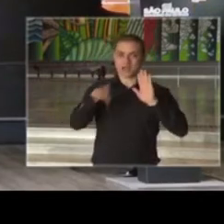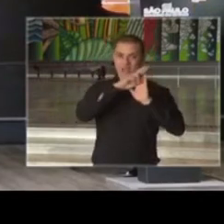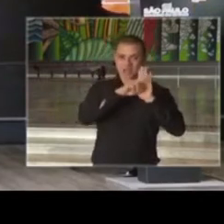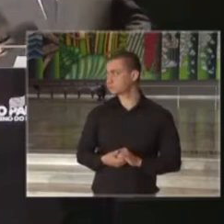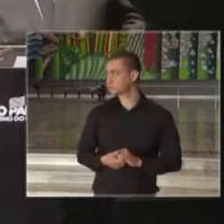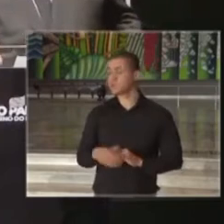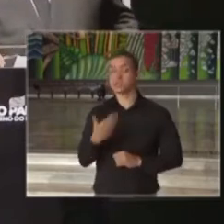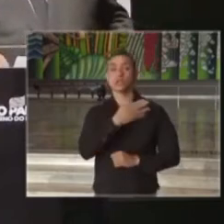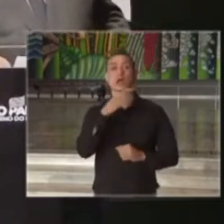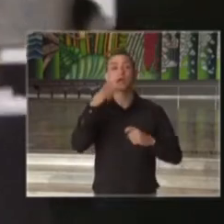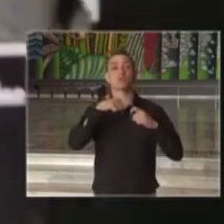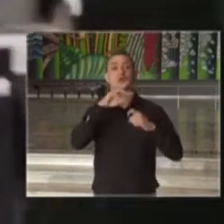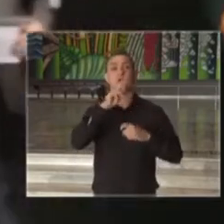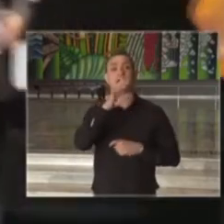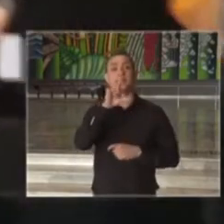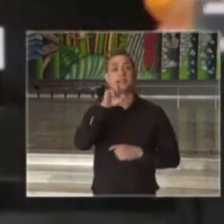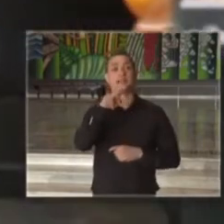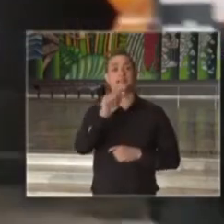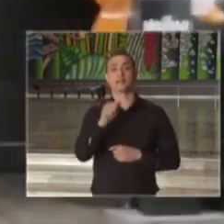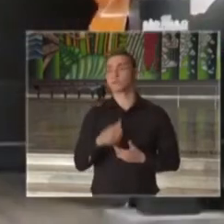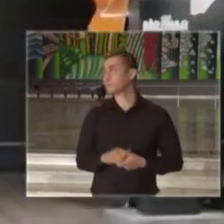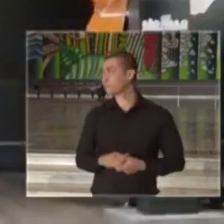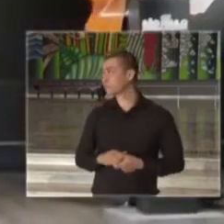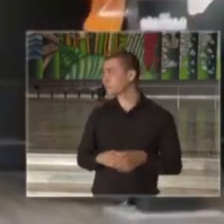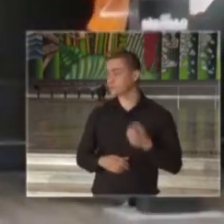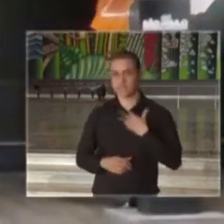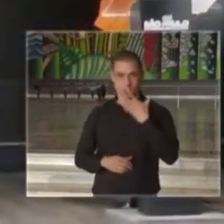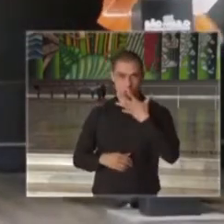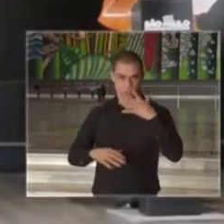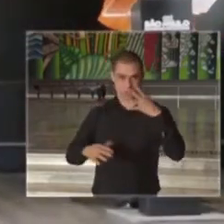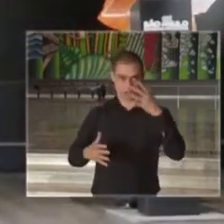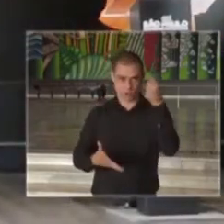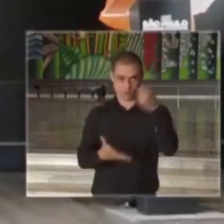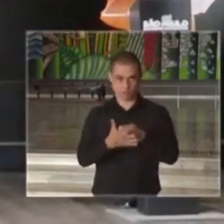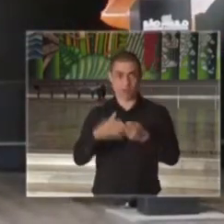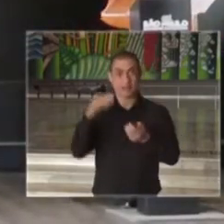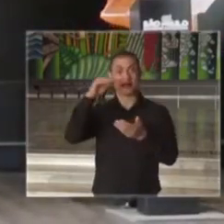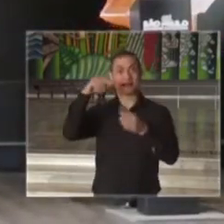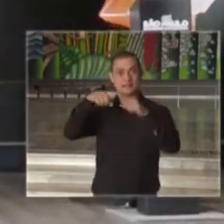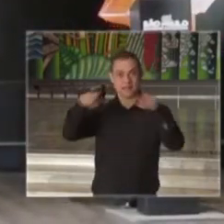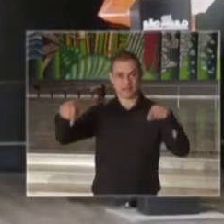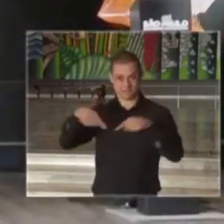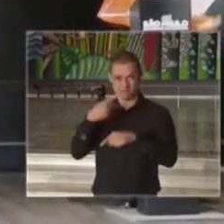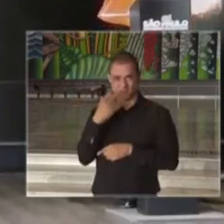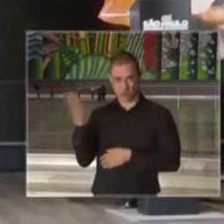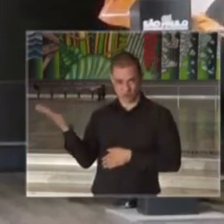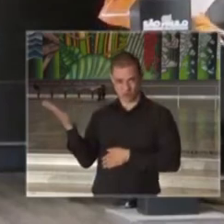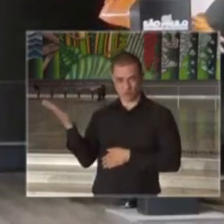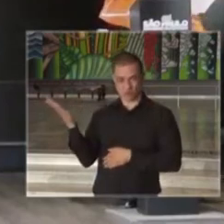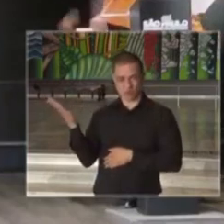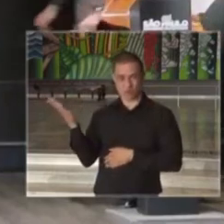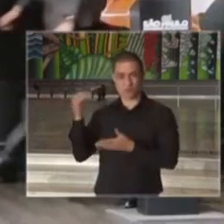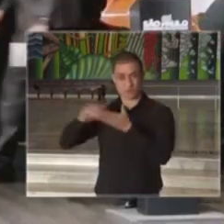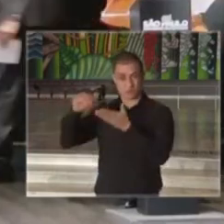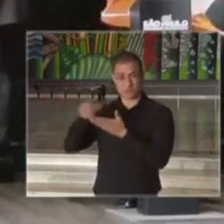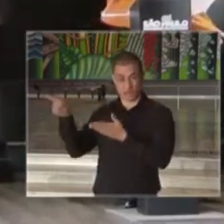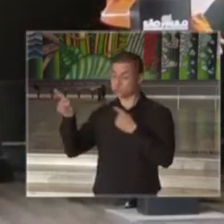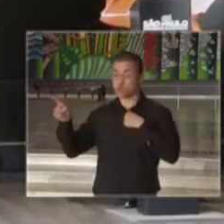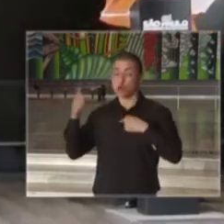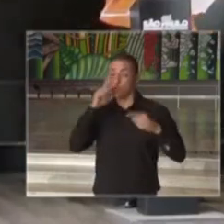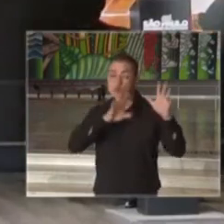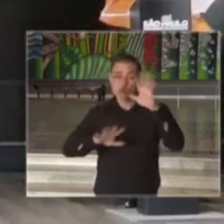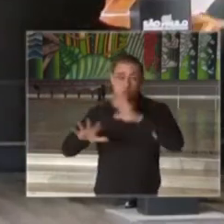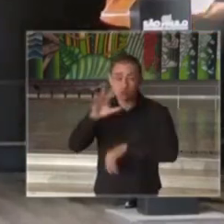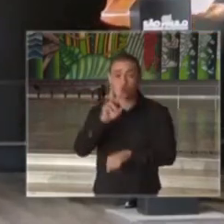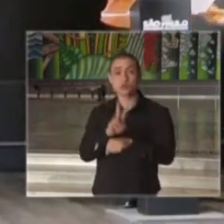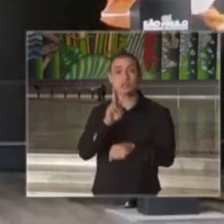Doutora Helena Sato. Eu só quero reafirmar as palavras do secretário, que todo o cuidado, nós que